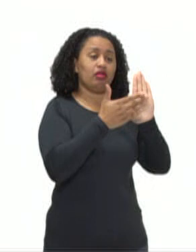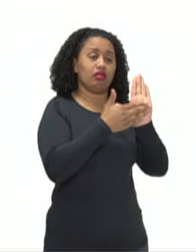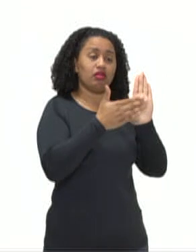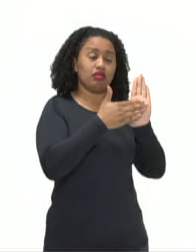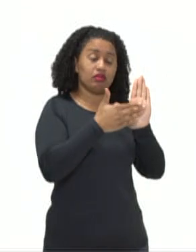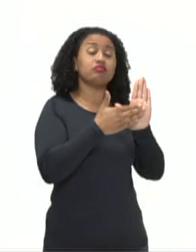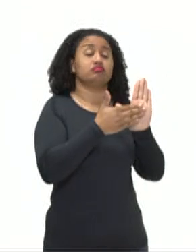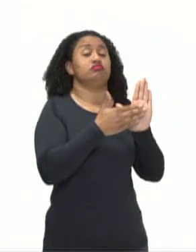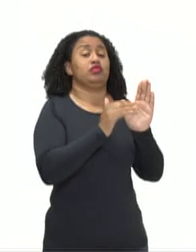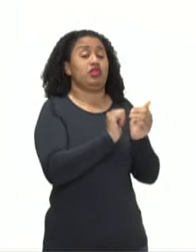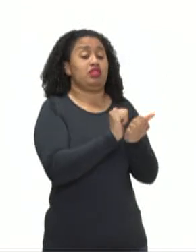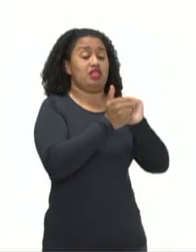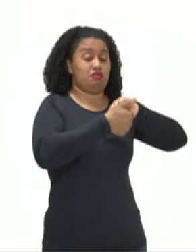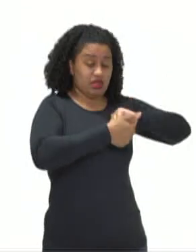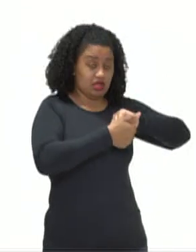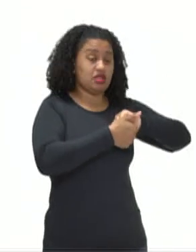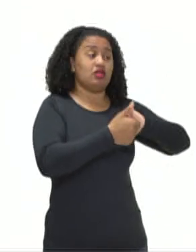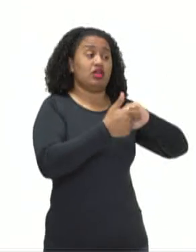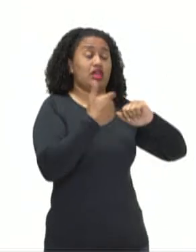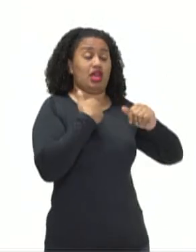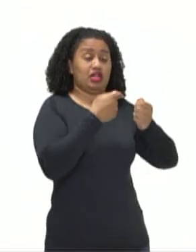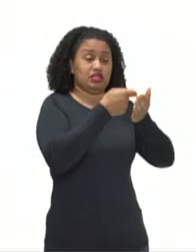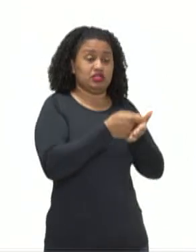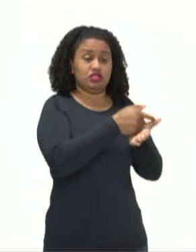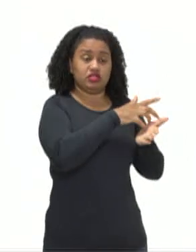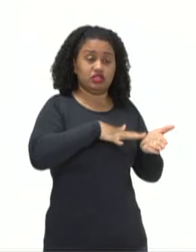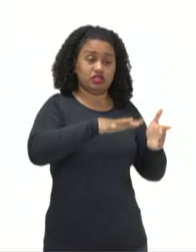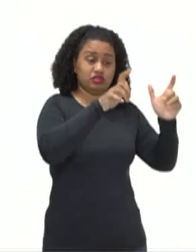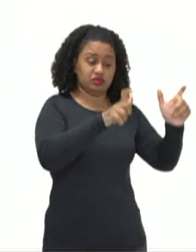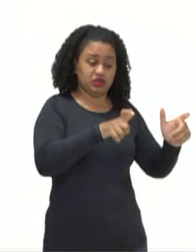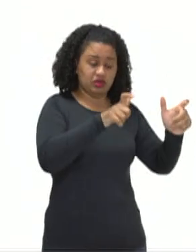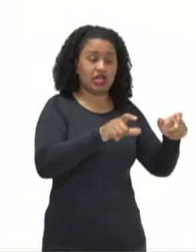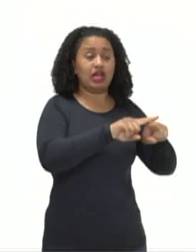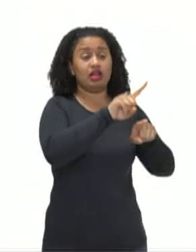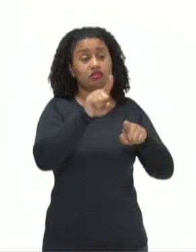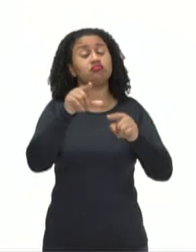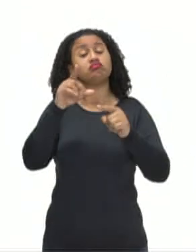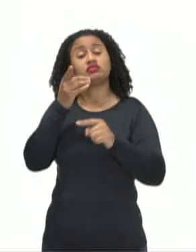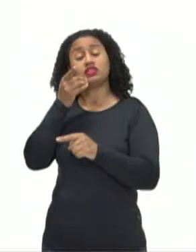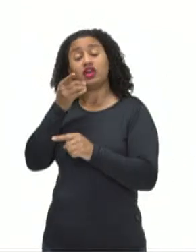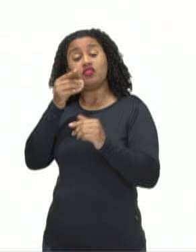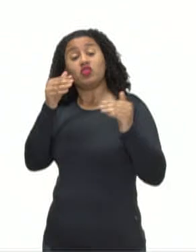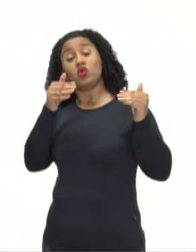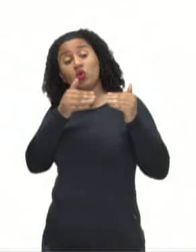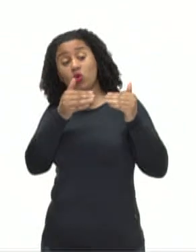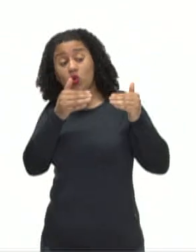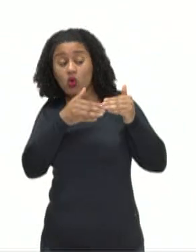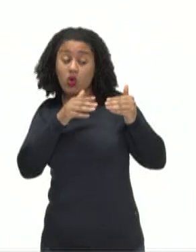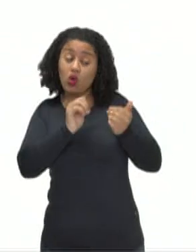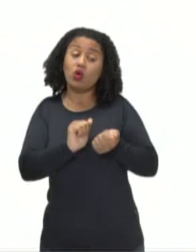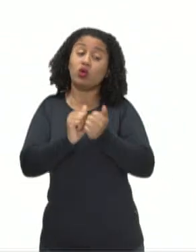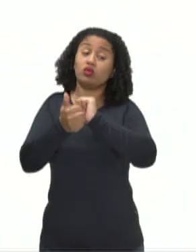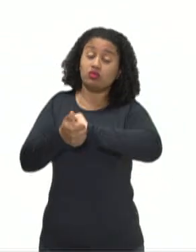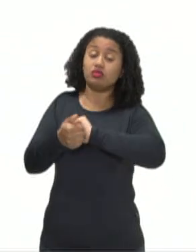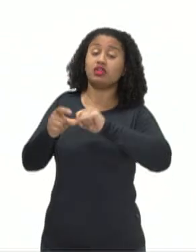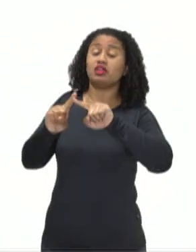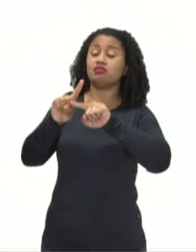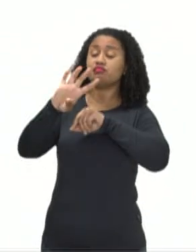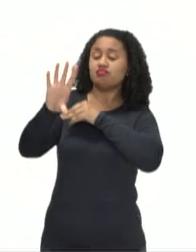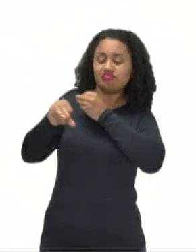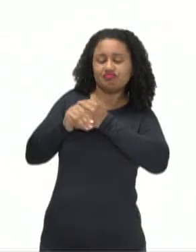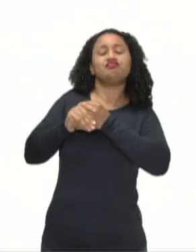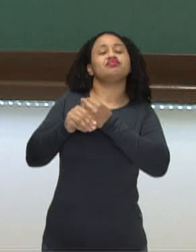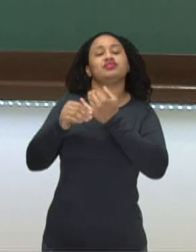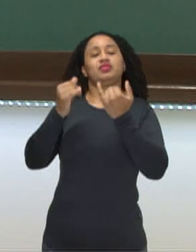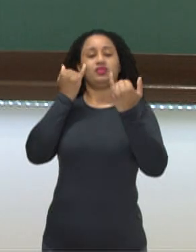ideia de adaptação exigida pelo ambiente. O Darwin concorda com a ideia do Lamarck e traz uma nova